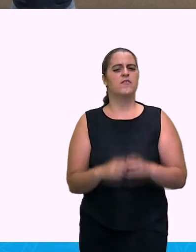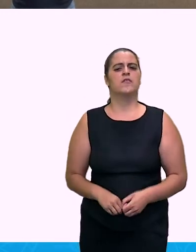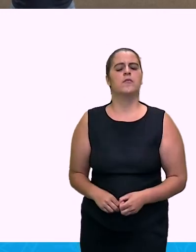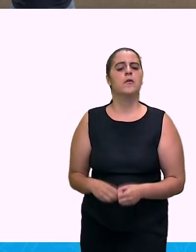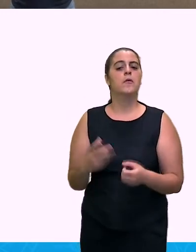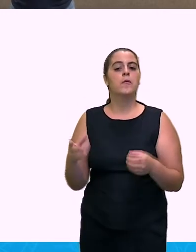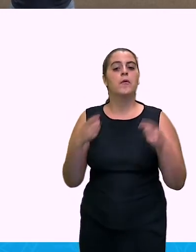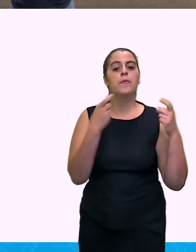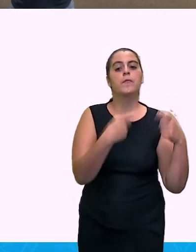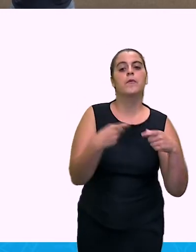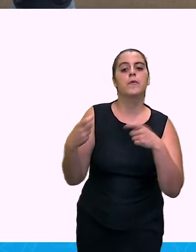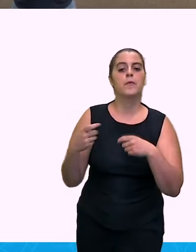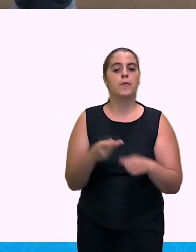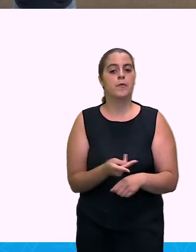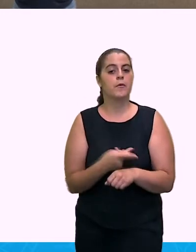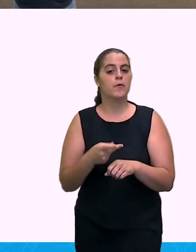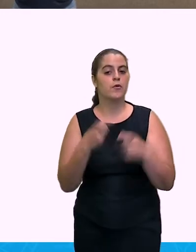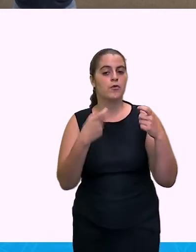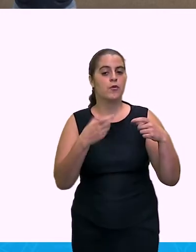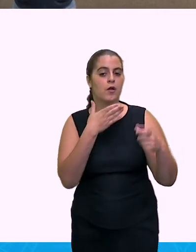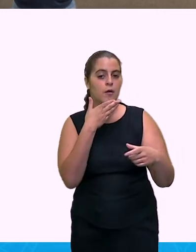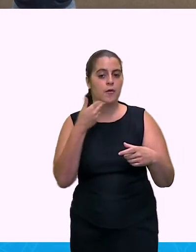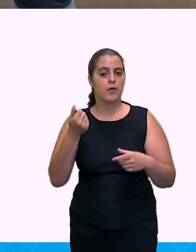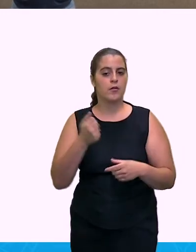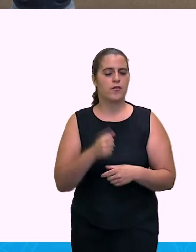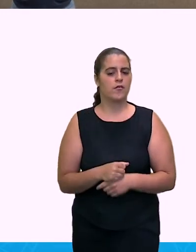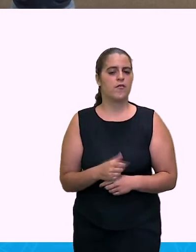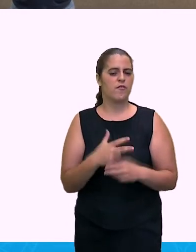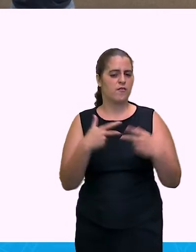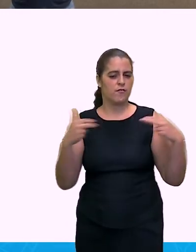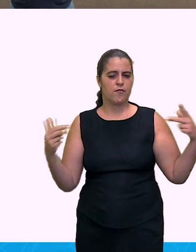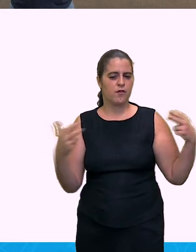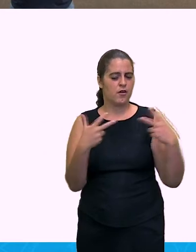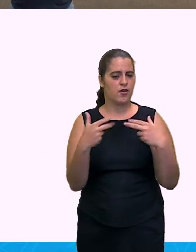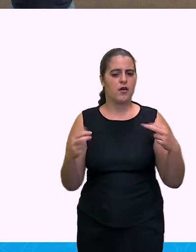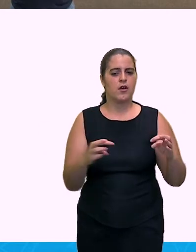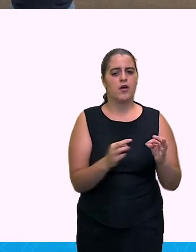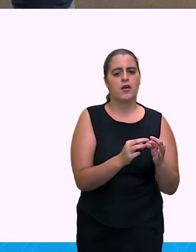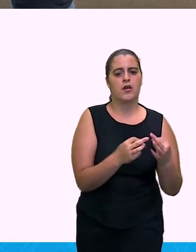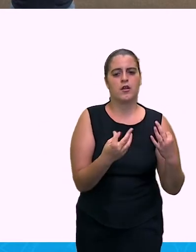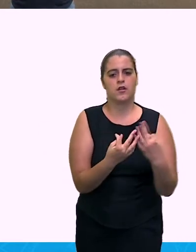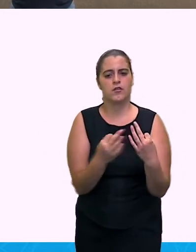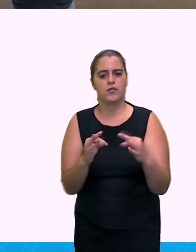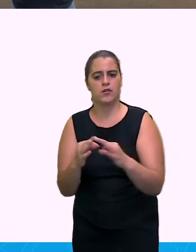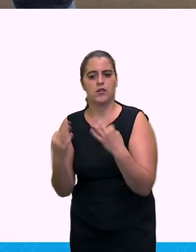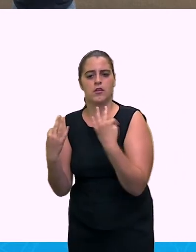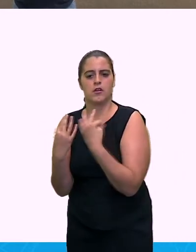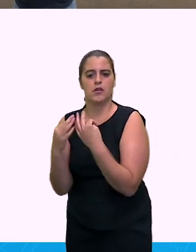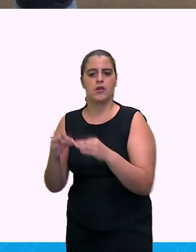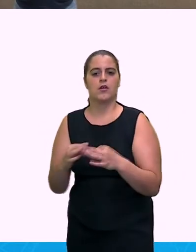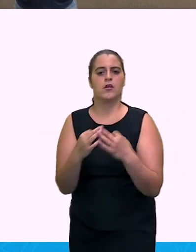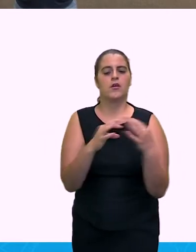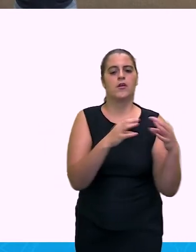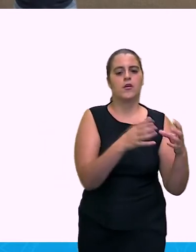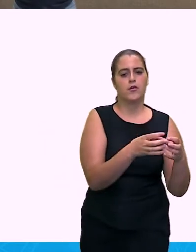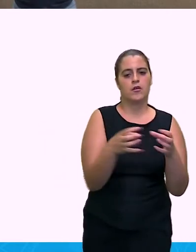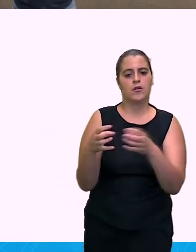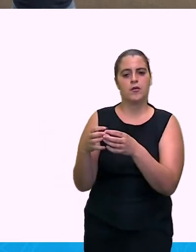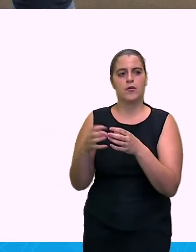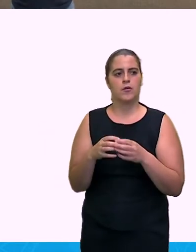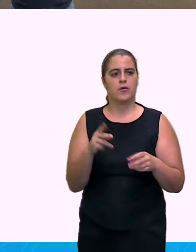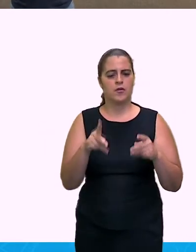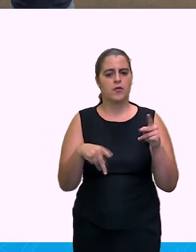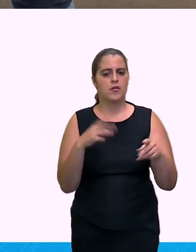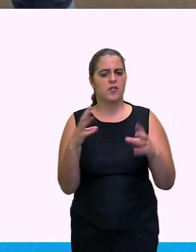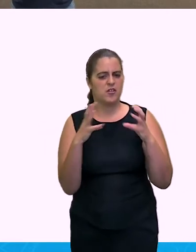por causa de território. Então, existiam várias etnias, né, vários povos ali e entre eles, eles